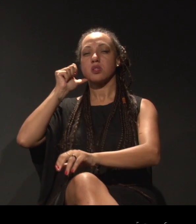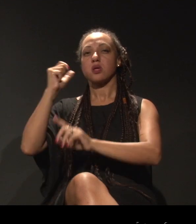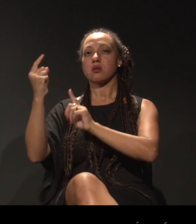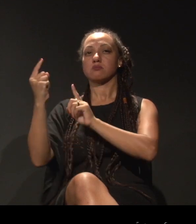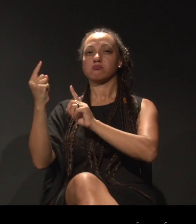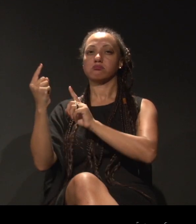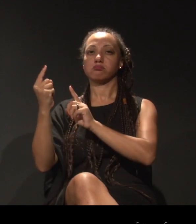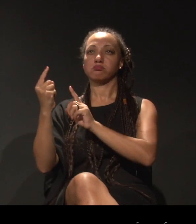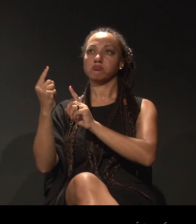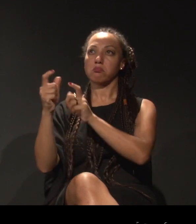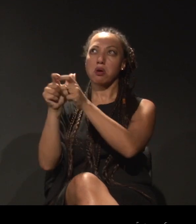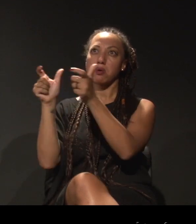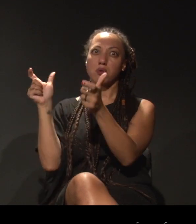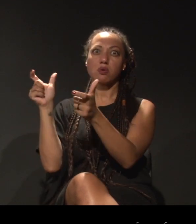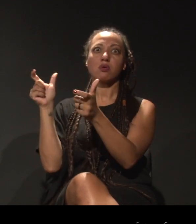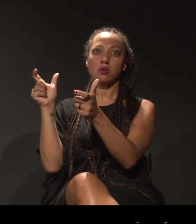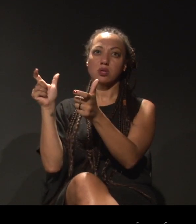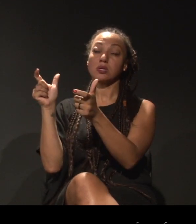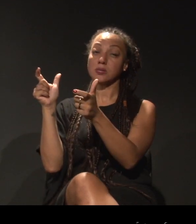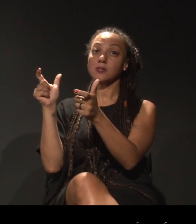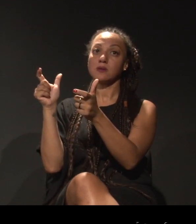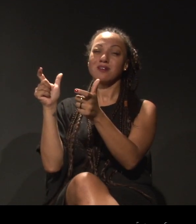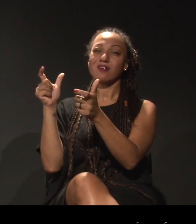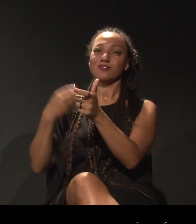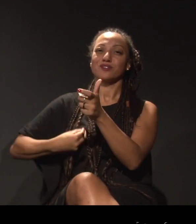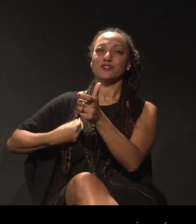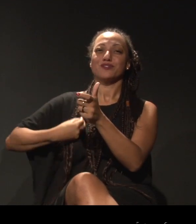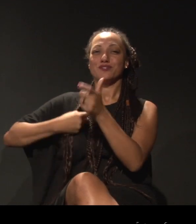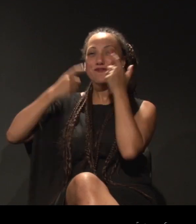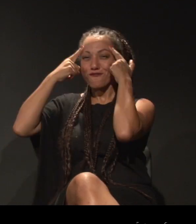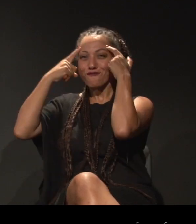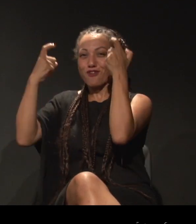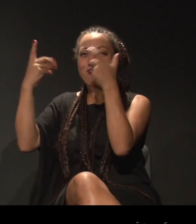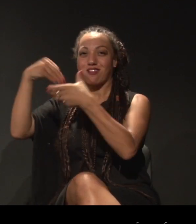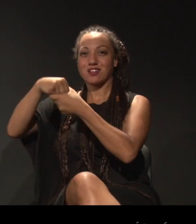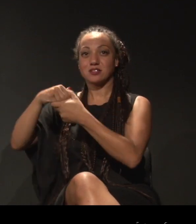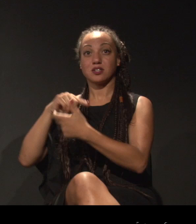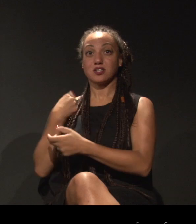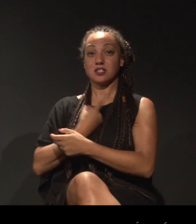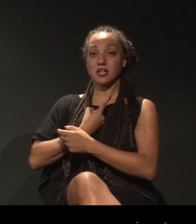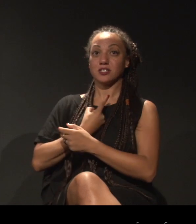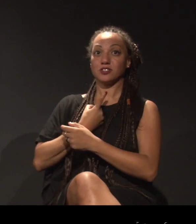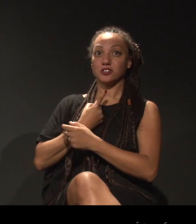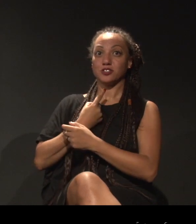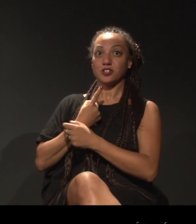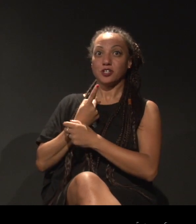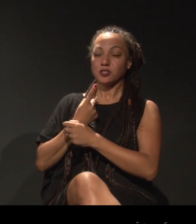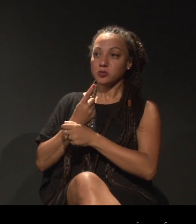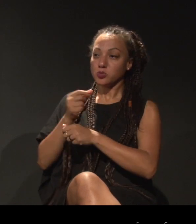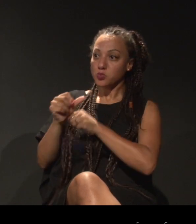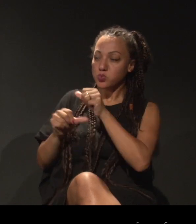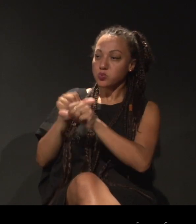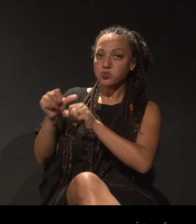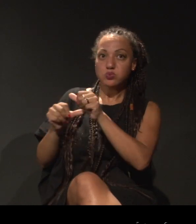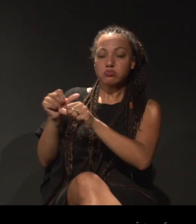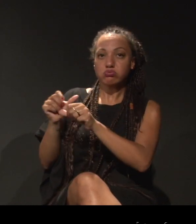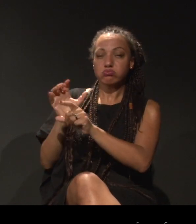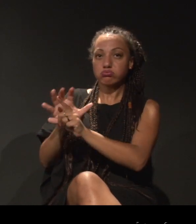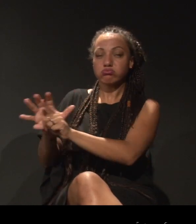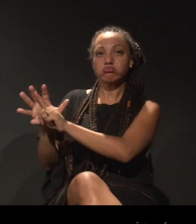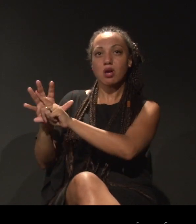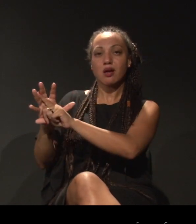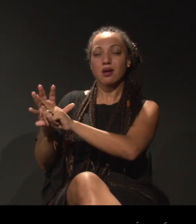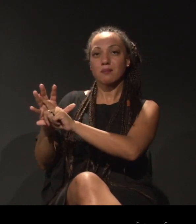mulheres em grande maioria em situação de violência, e a gente trabalha a dança como um fator curativo, e que é,